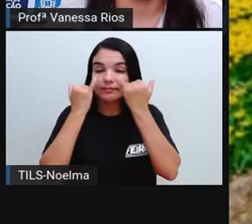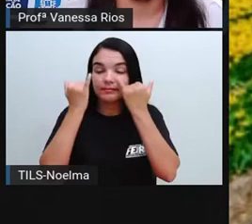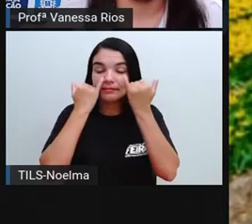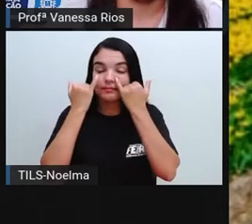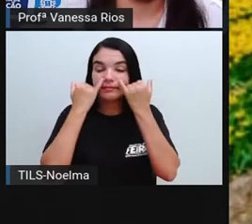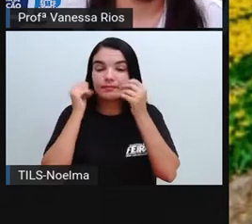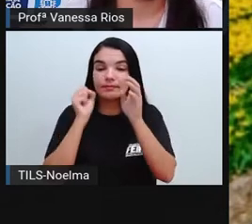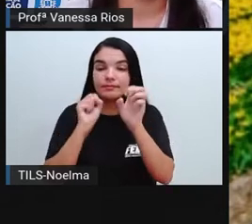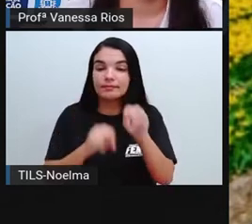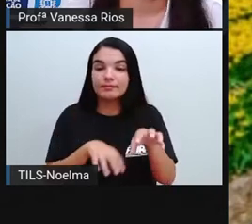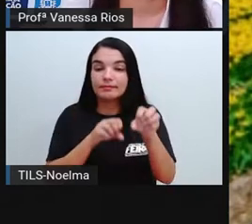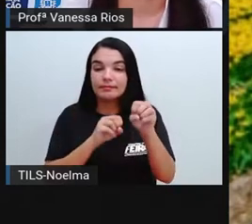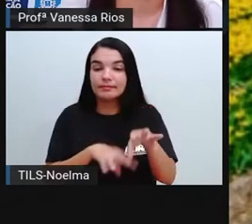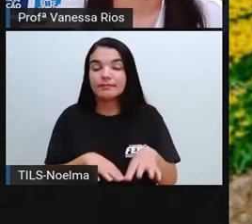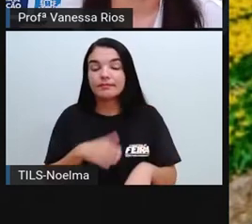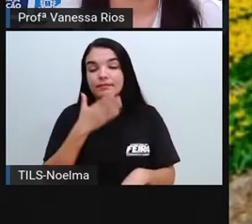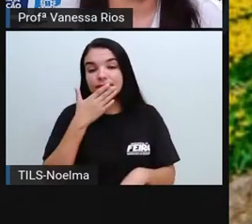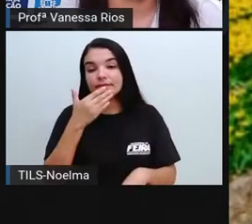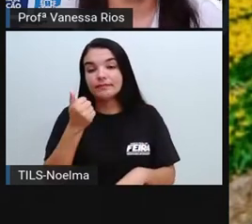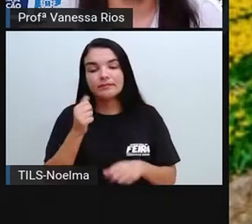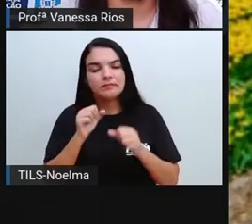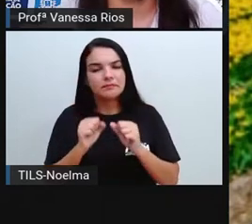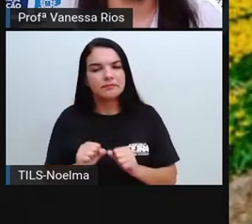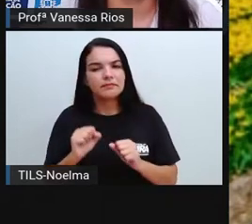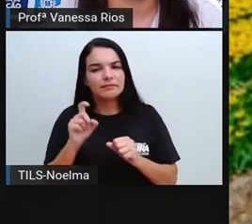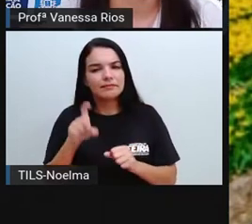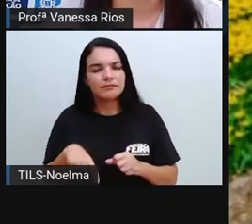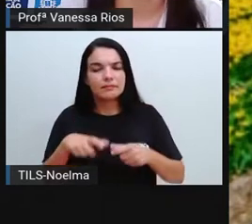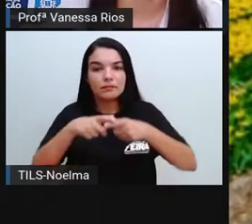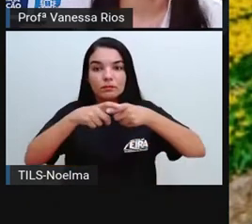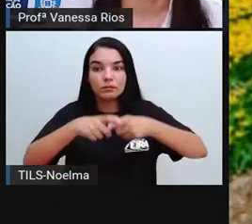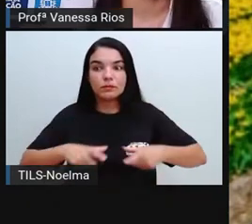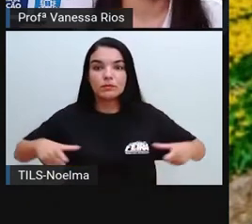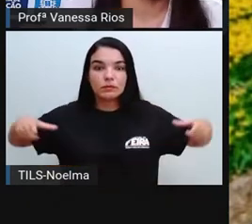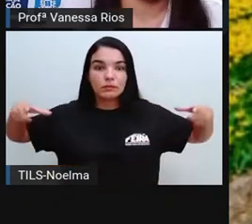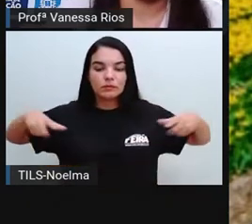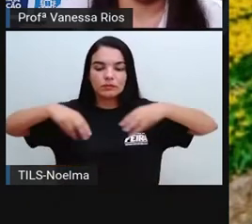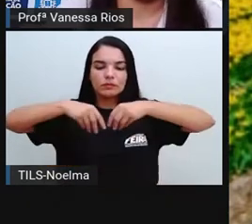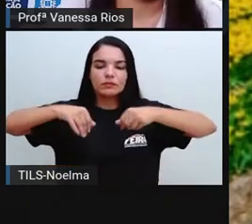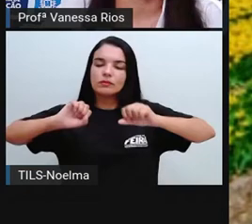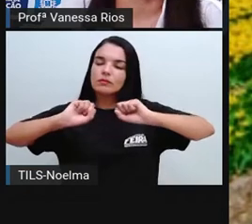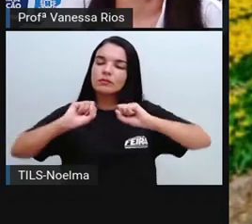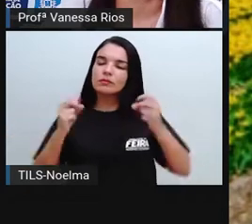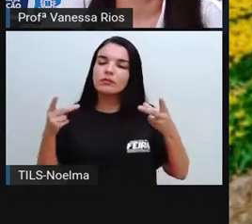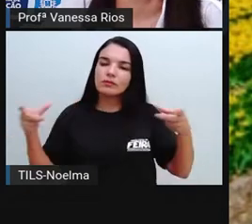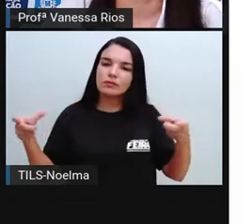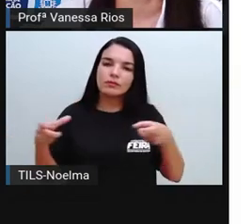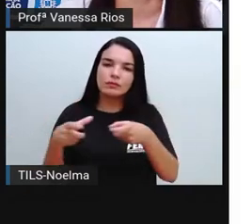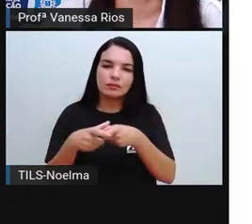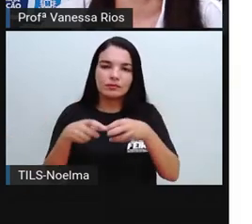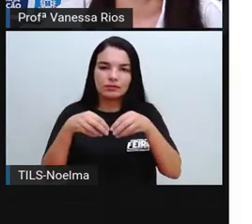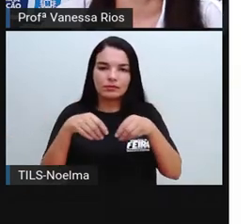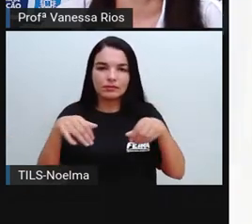produção seja melhorada. Seja ela numa grande propriedade ou uma pequena propriedade.